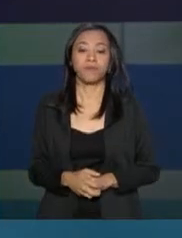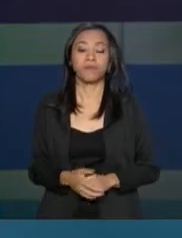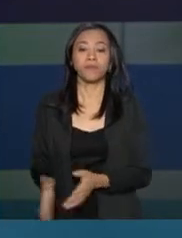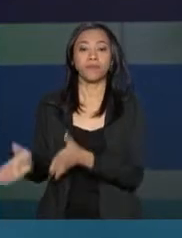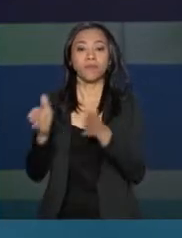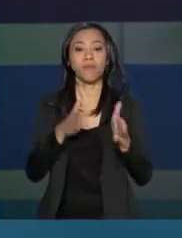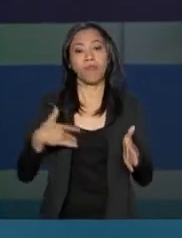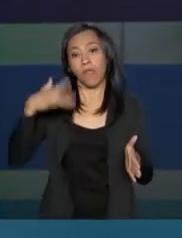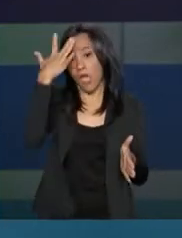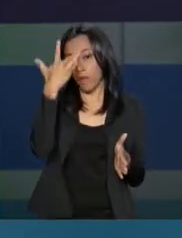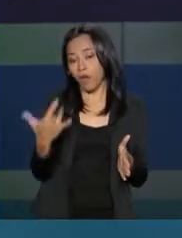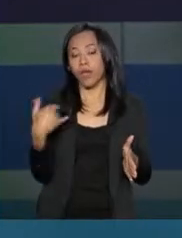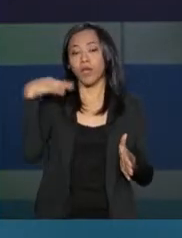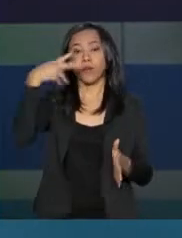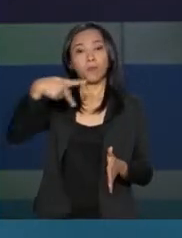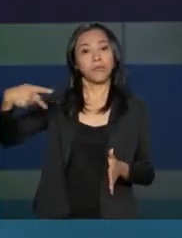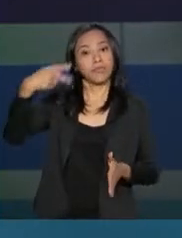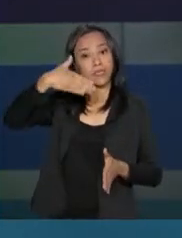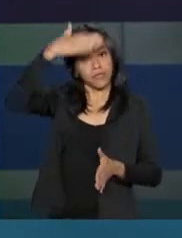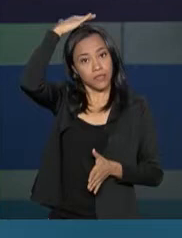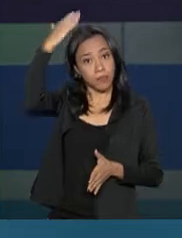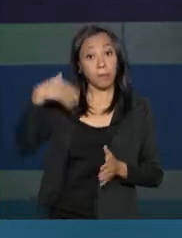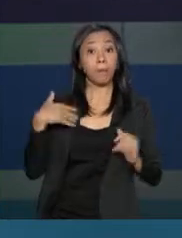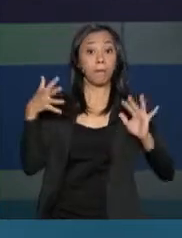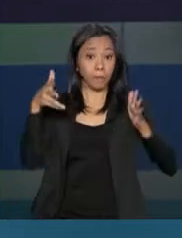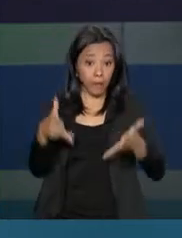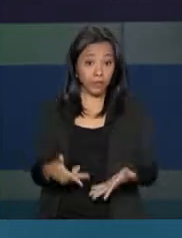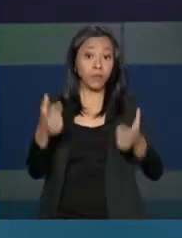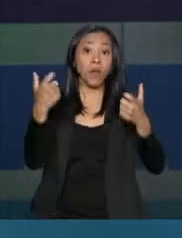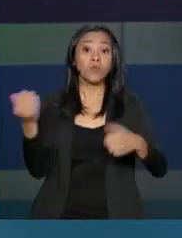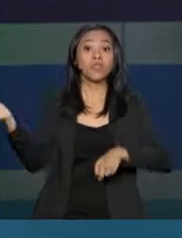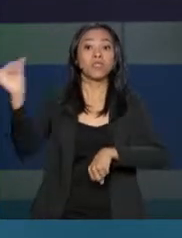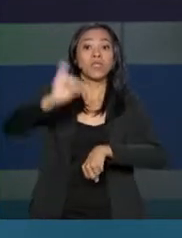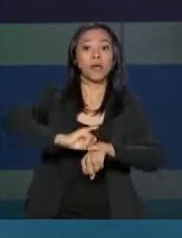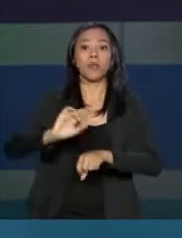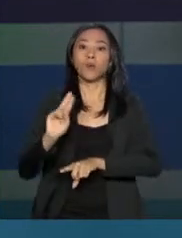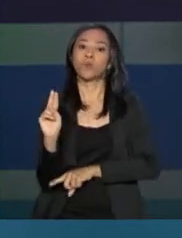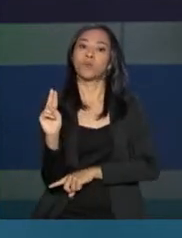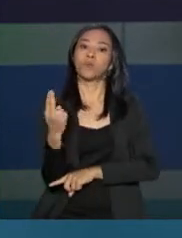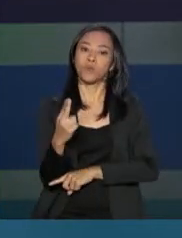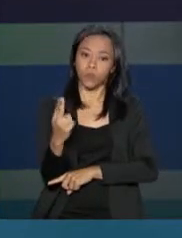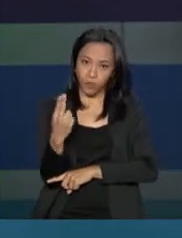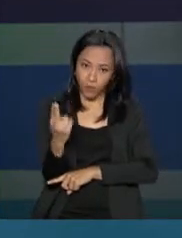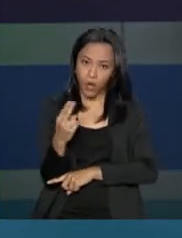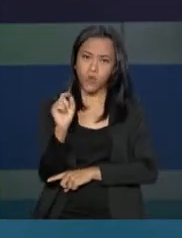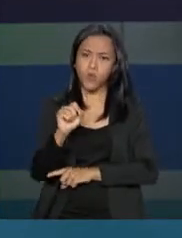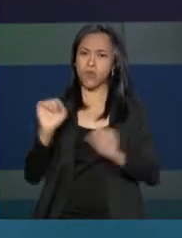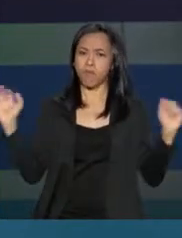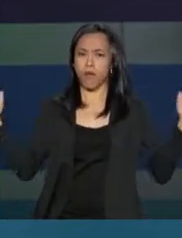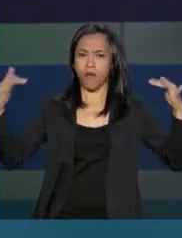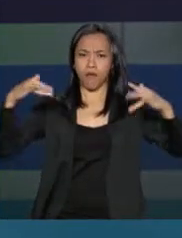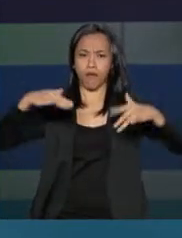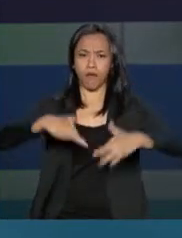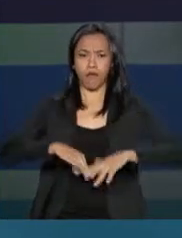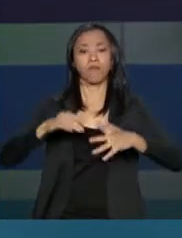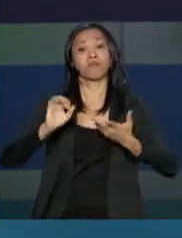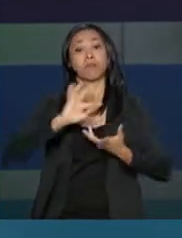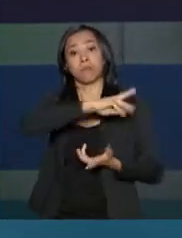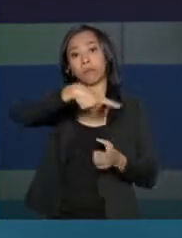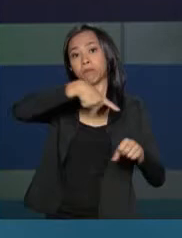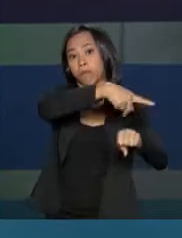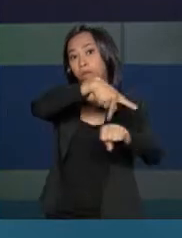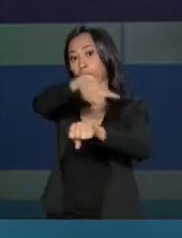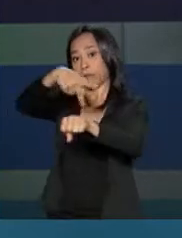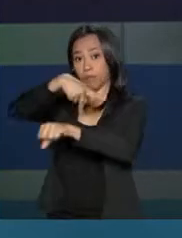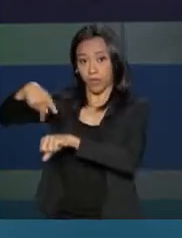Amanhã, o presidente Michel Temer participa em Montevidéu, no Uruguai, de mais uma cúpula de chefes de Estado do Mercosul. Um bloco